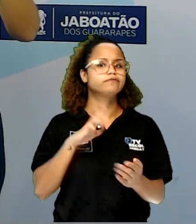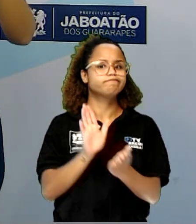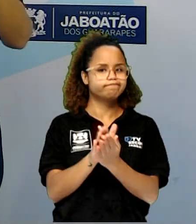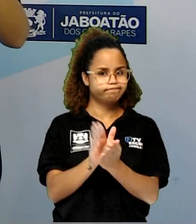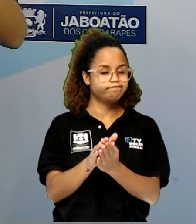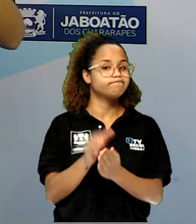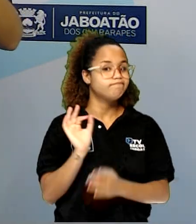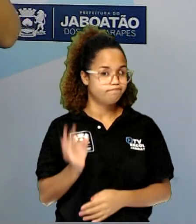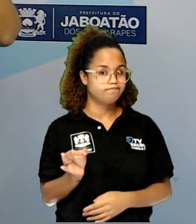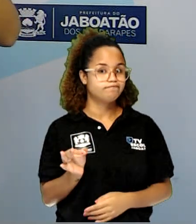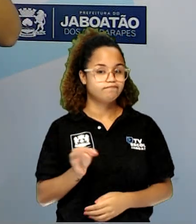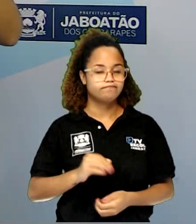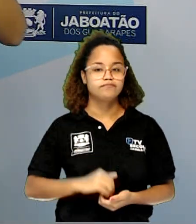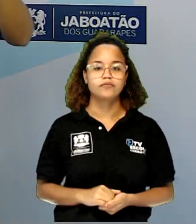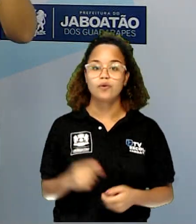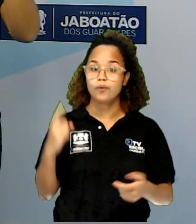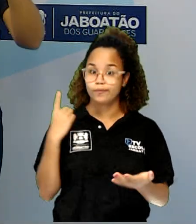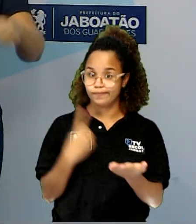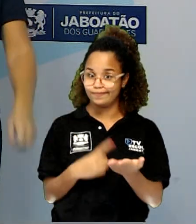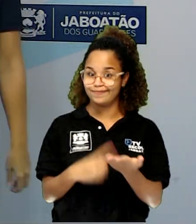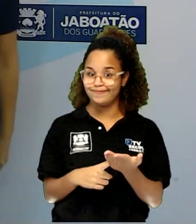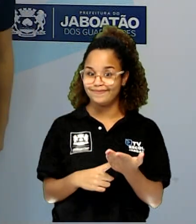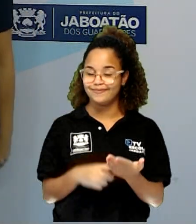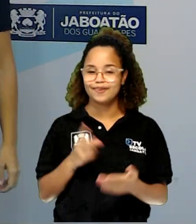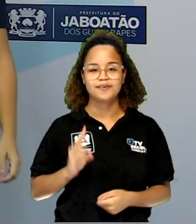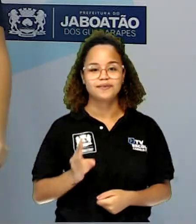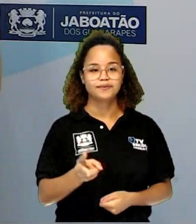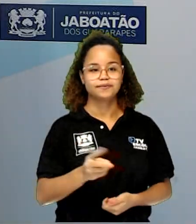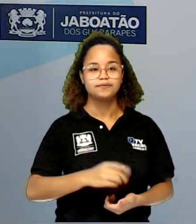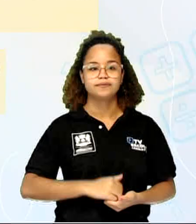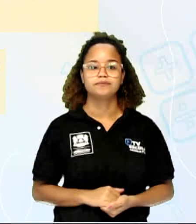Tá certo, sim? Combinado? Vamos continuar.